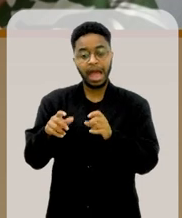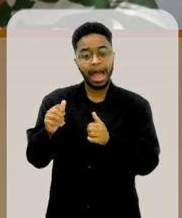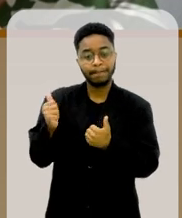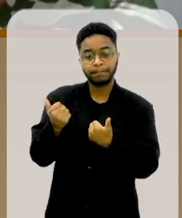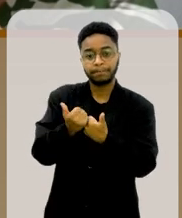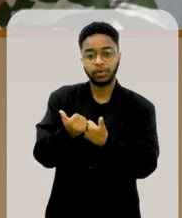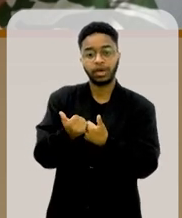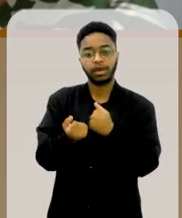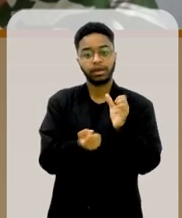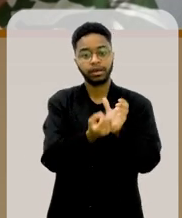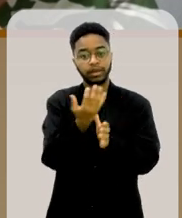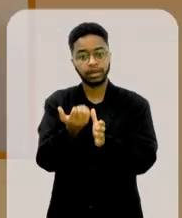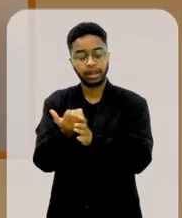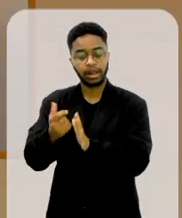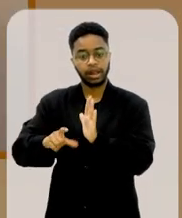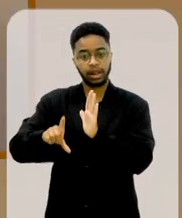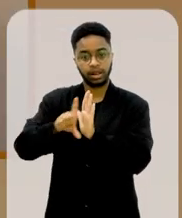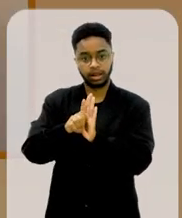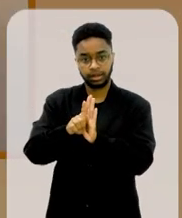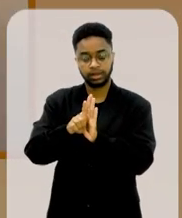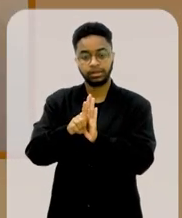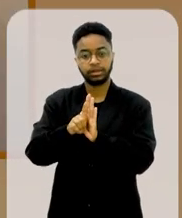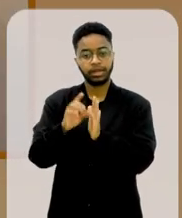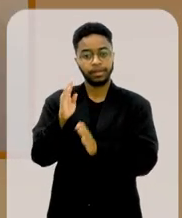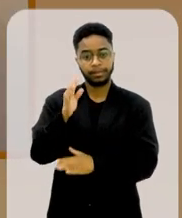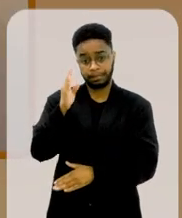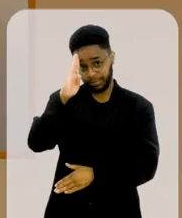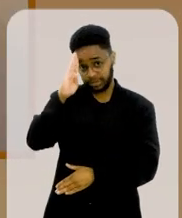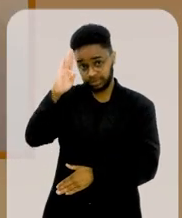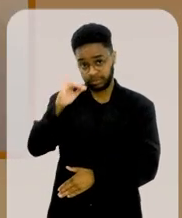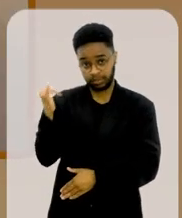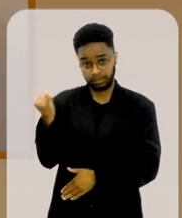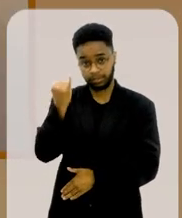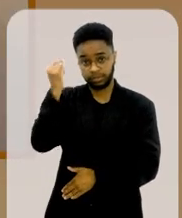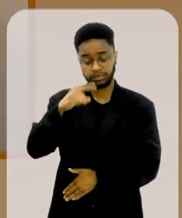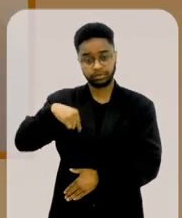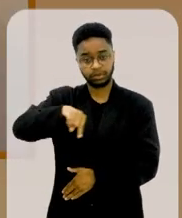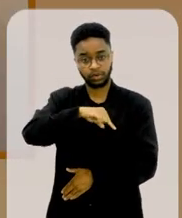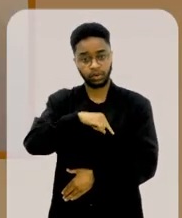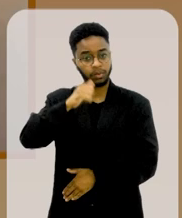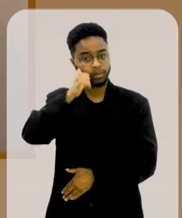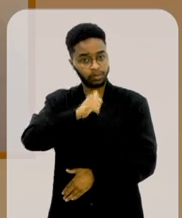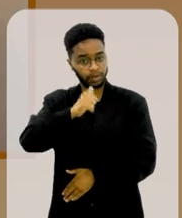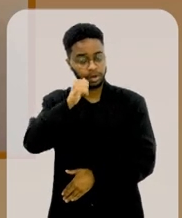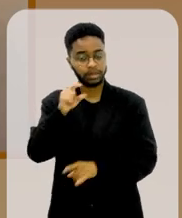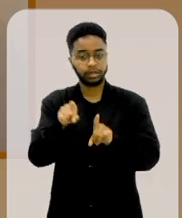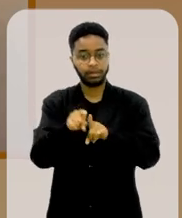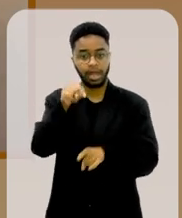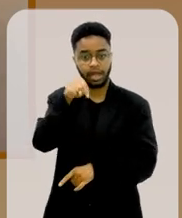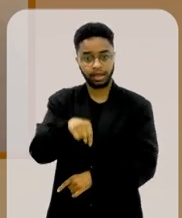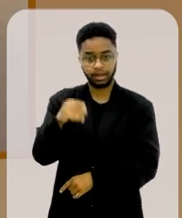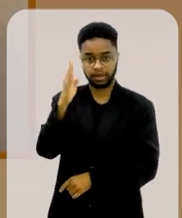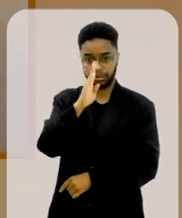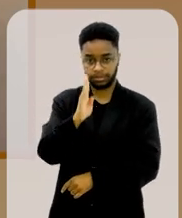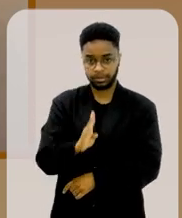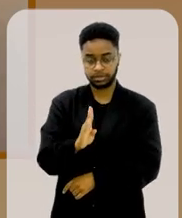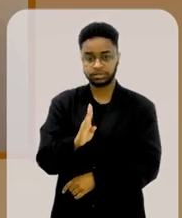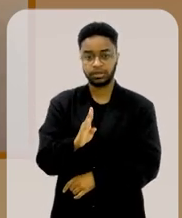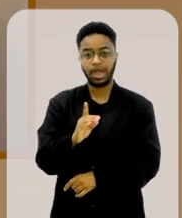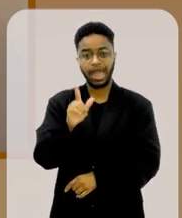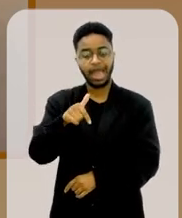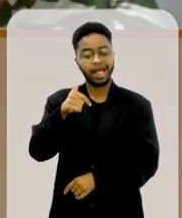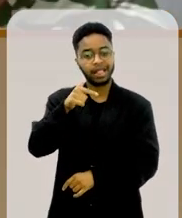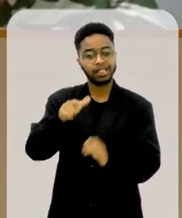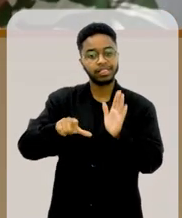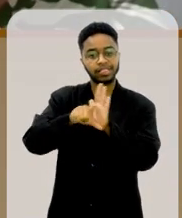para a elaboração dessa lei tão fundamental para nós mulheres, para o nosso país, que é a Lei